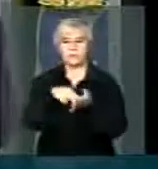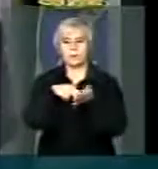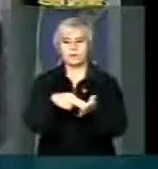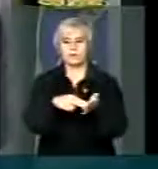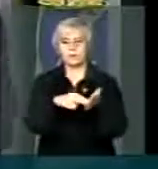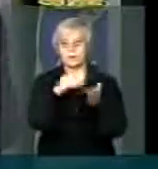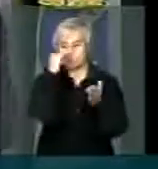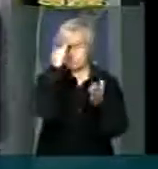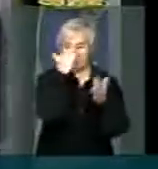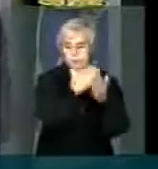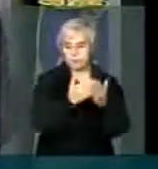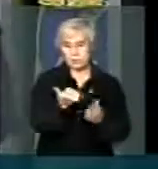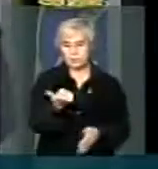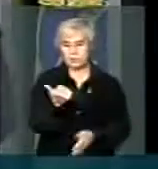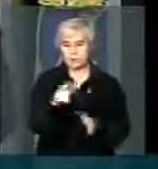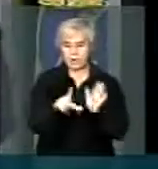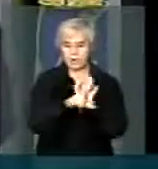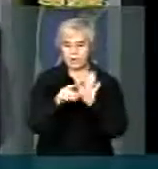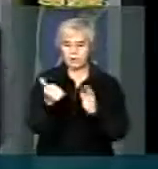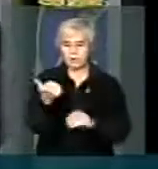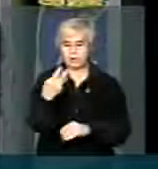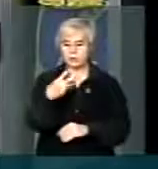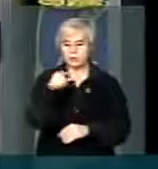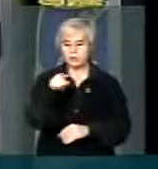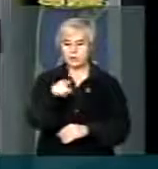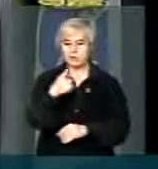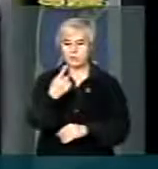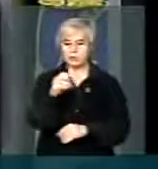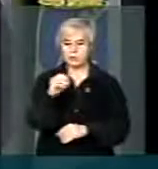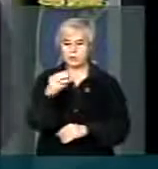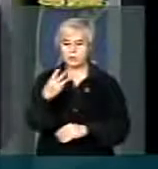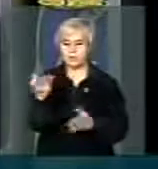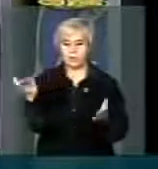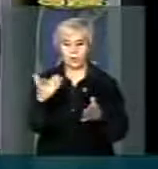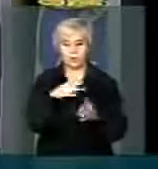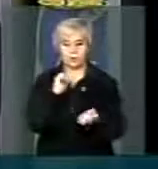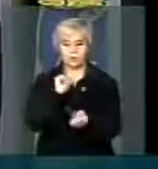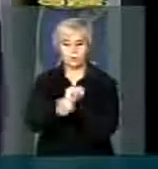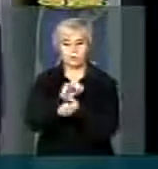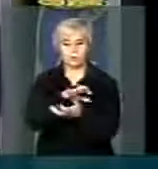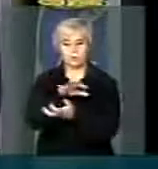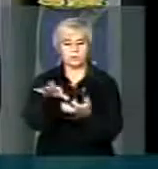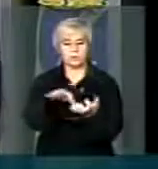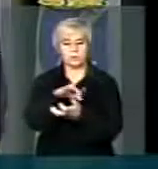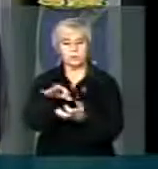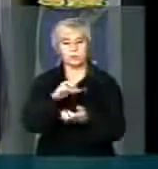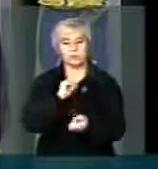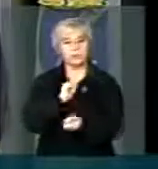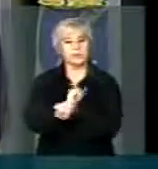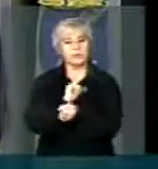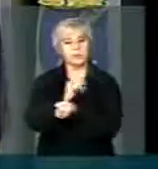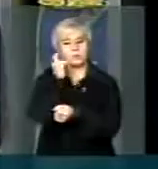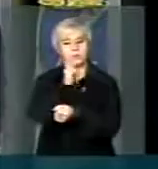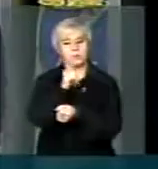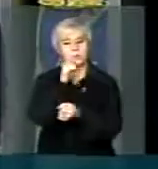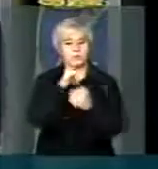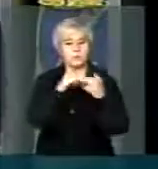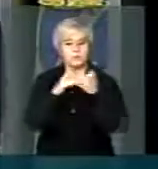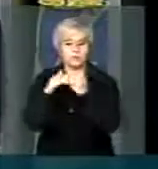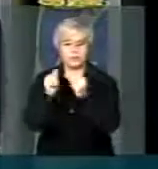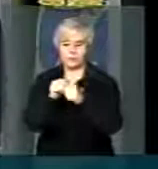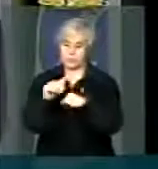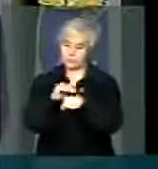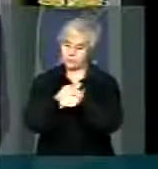Lei 13.103, que, aliás, nós temos no dia de hoje uma paralisação, esperamos que possa haver um consenso, um diálogo,